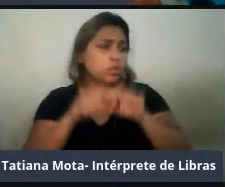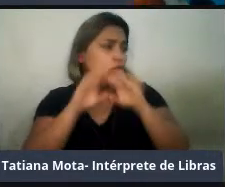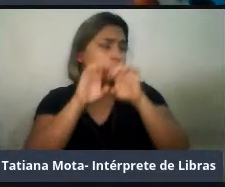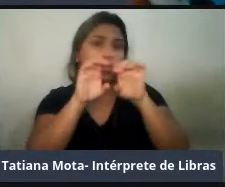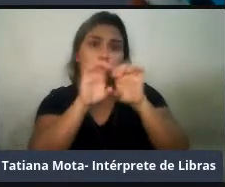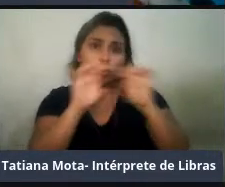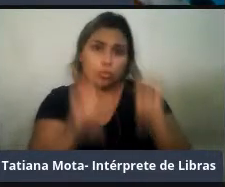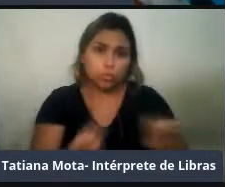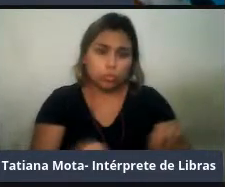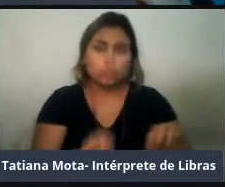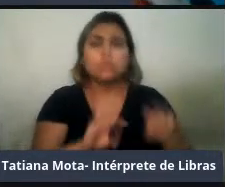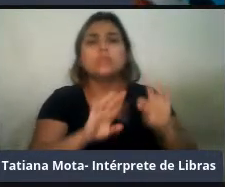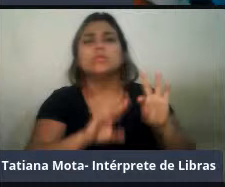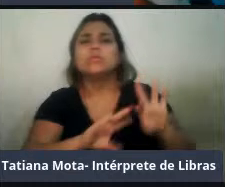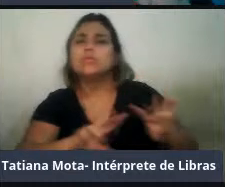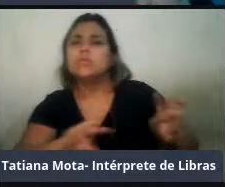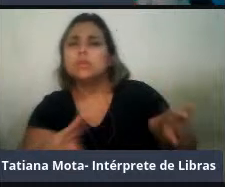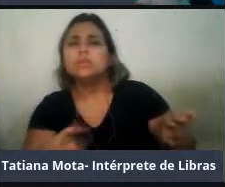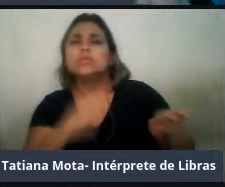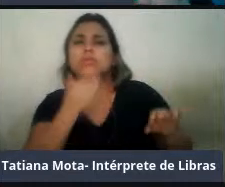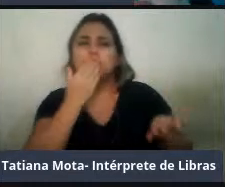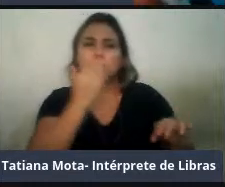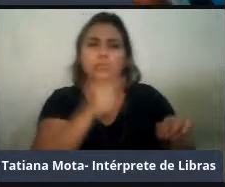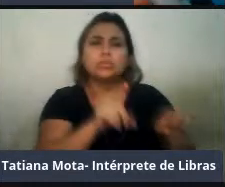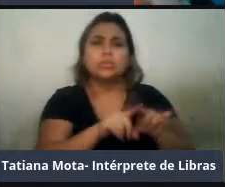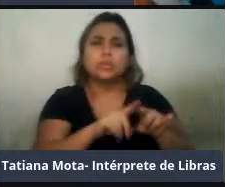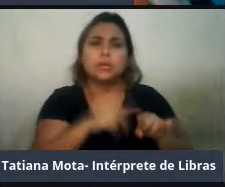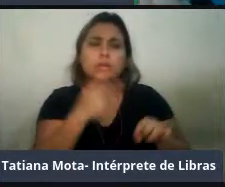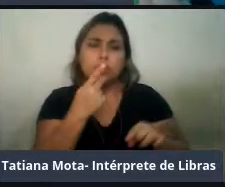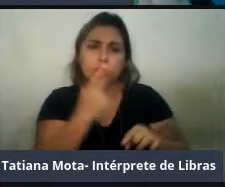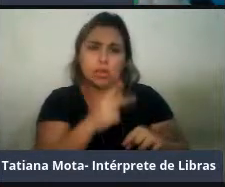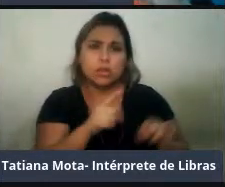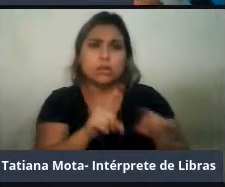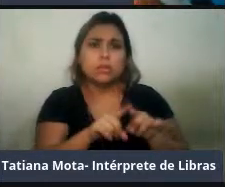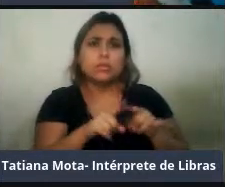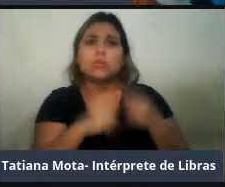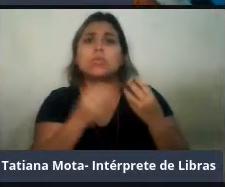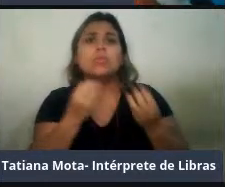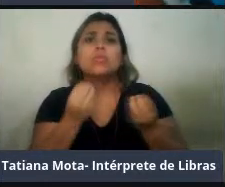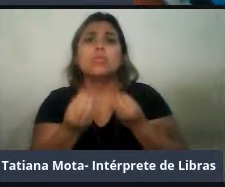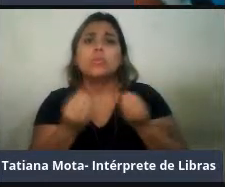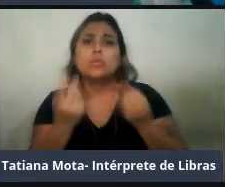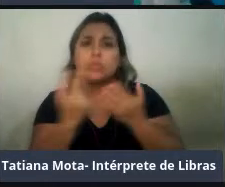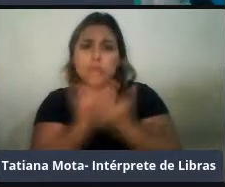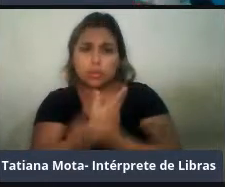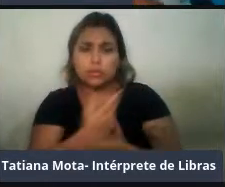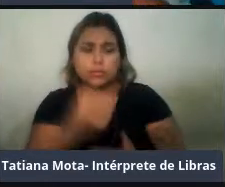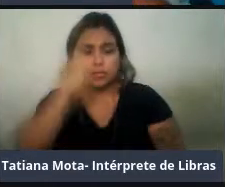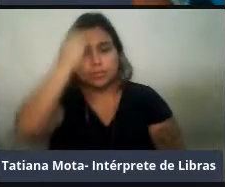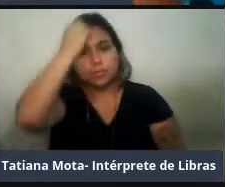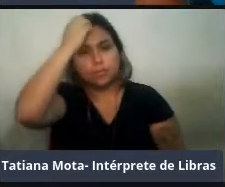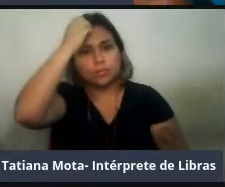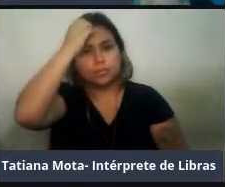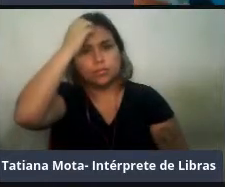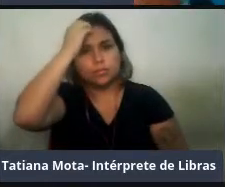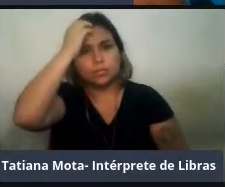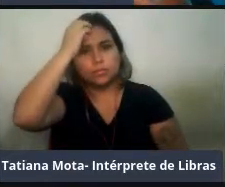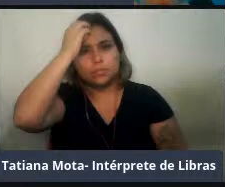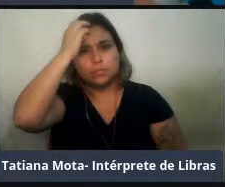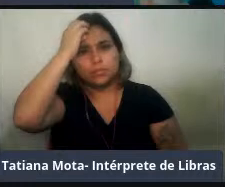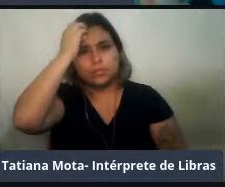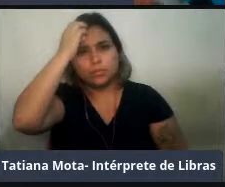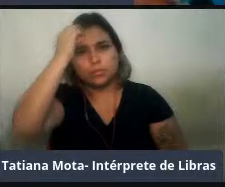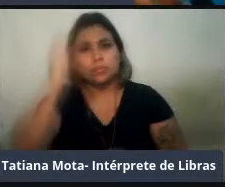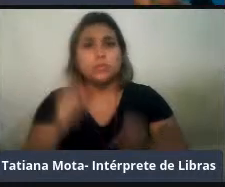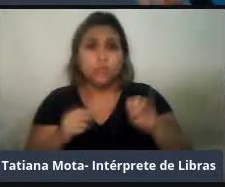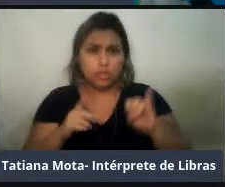diversificação desse comportamento vocal, quão diverso ele é, se existem diferenças entre todas as